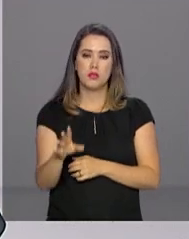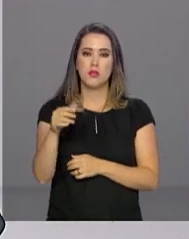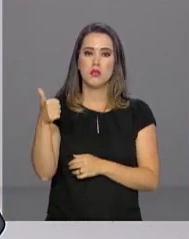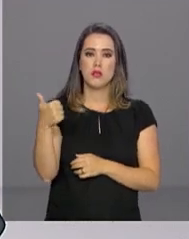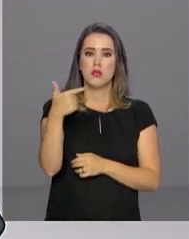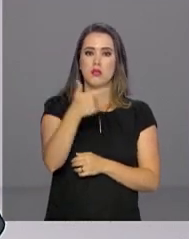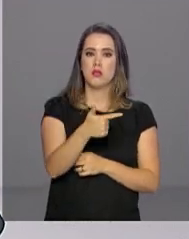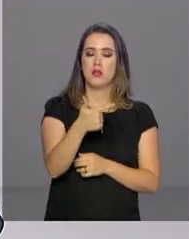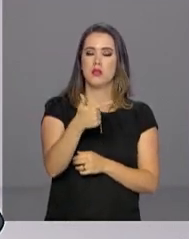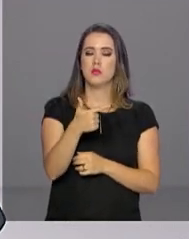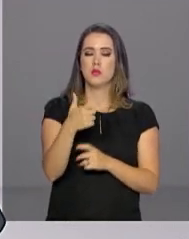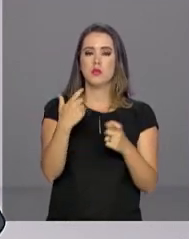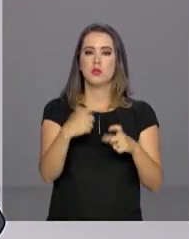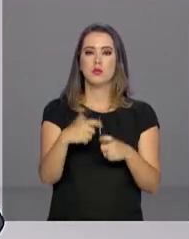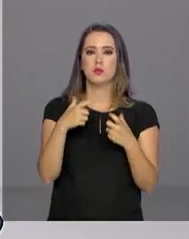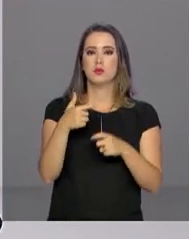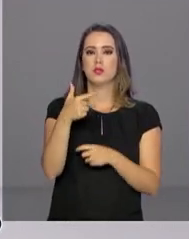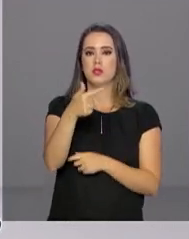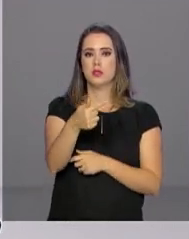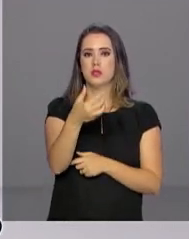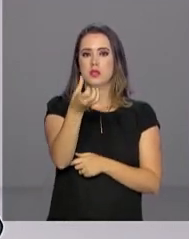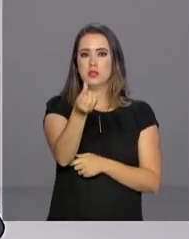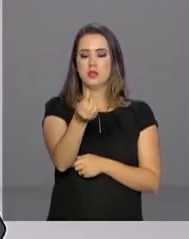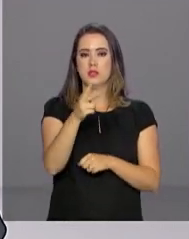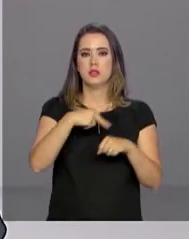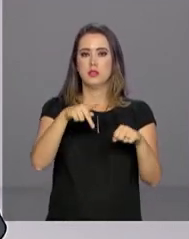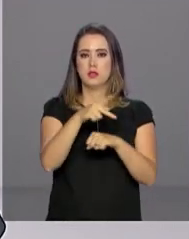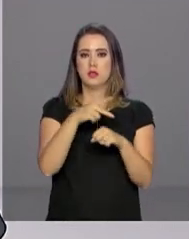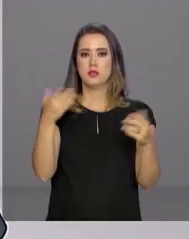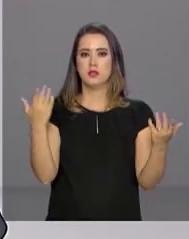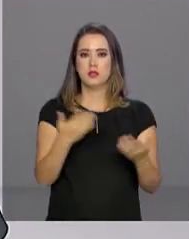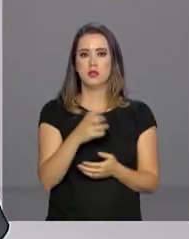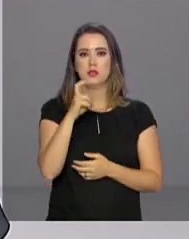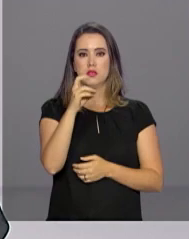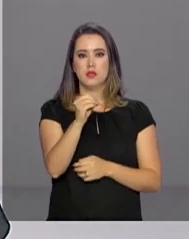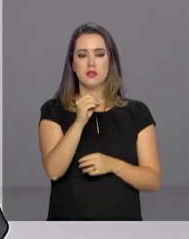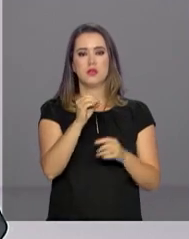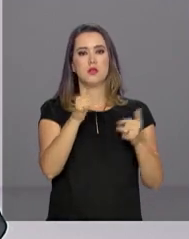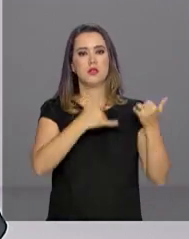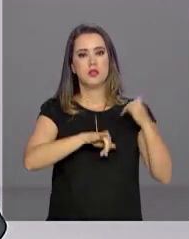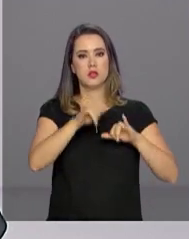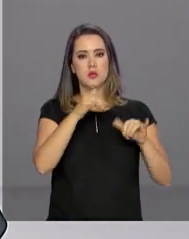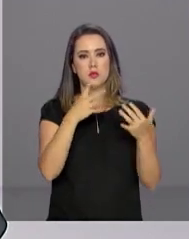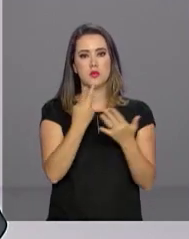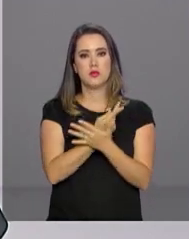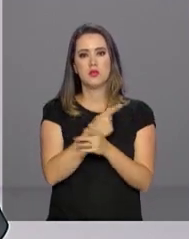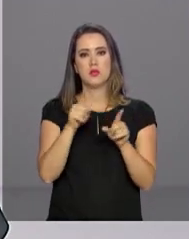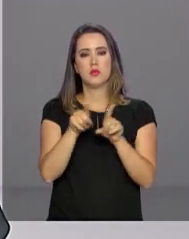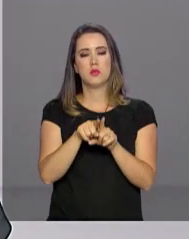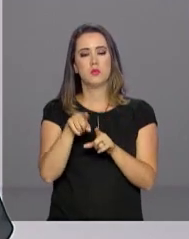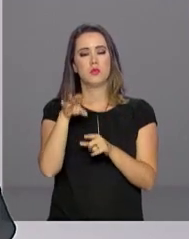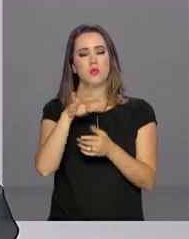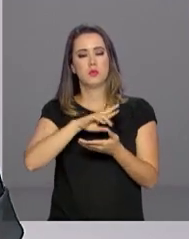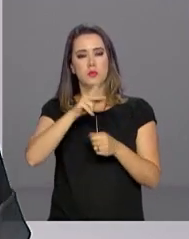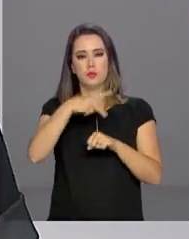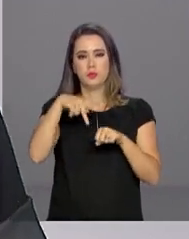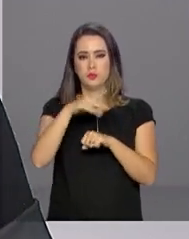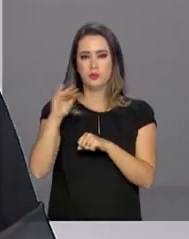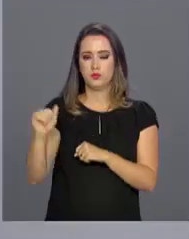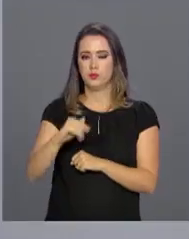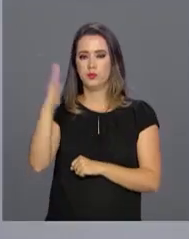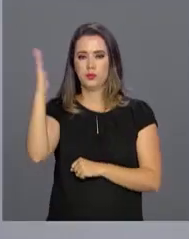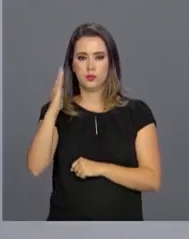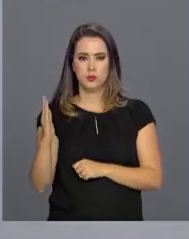76 países. A edição de número 50 da Olimpíada de Química foi realizada na Eslováquia e na República Tcheca.